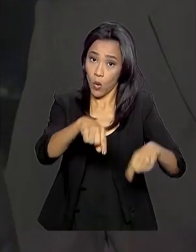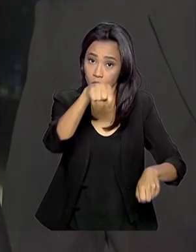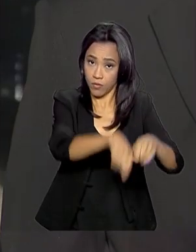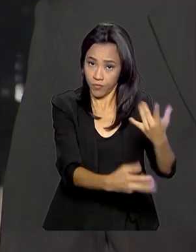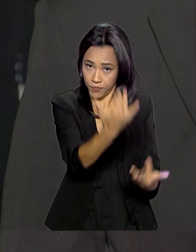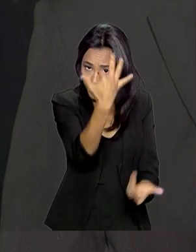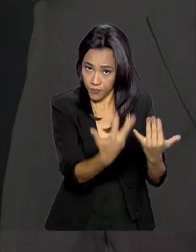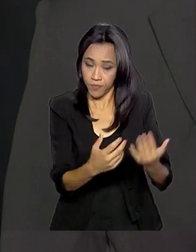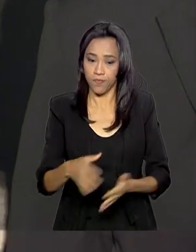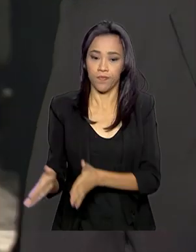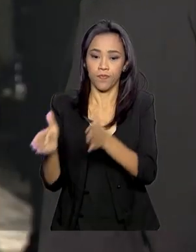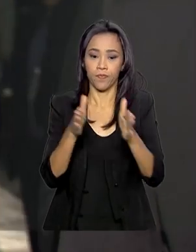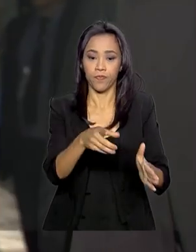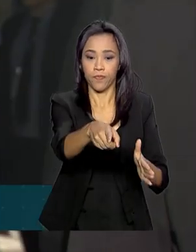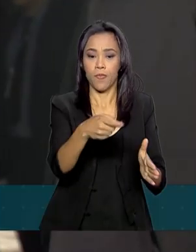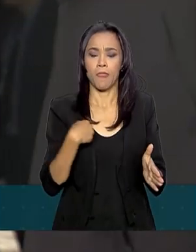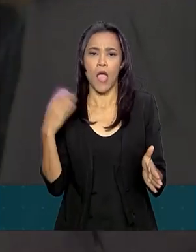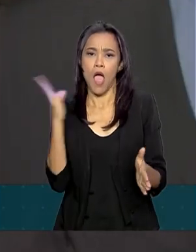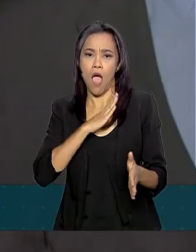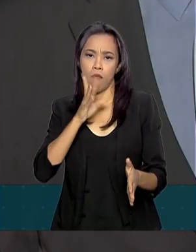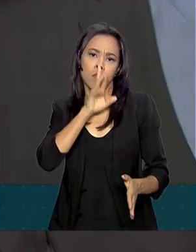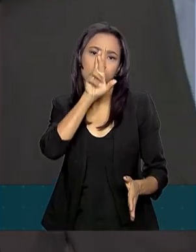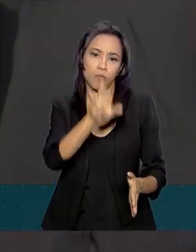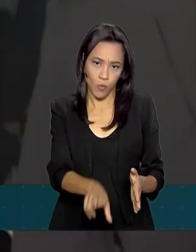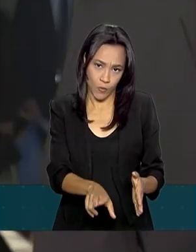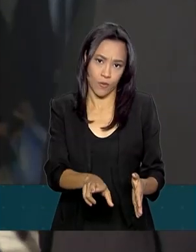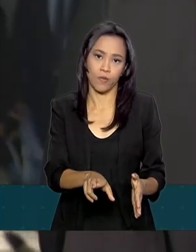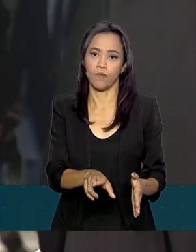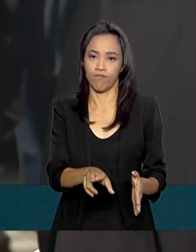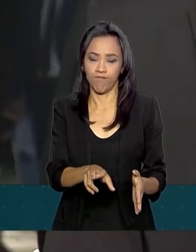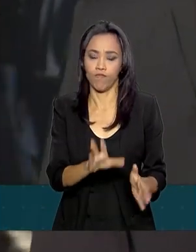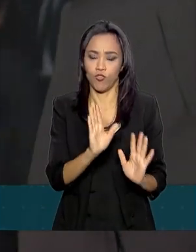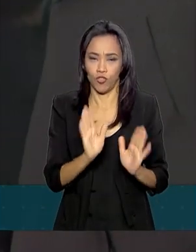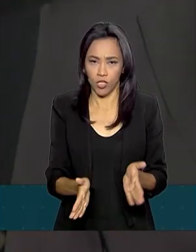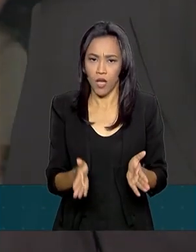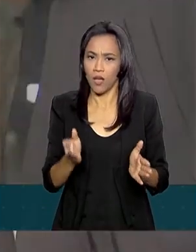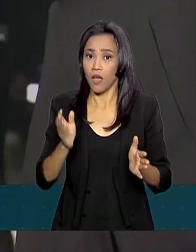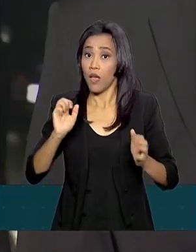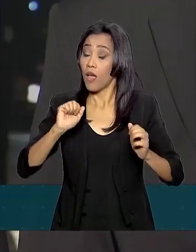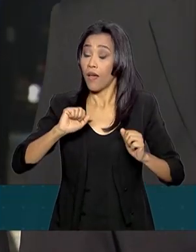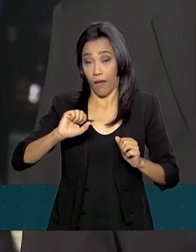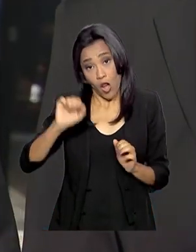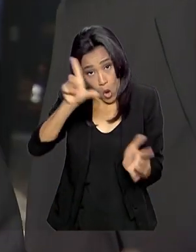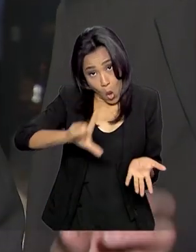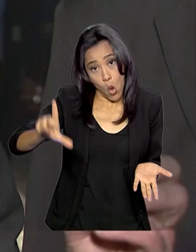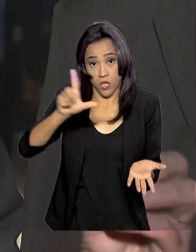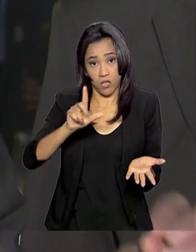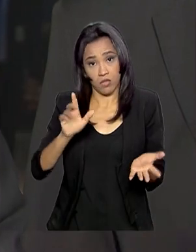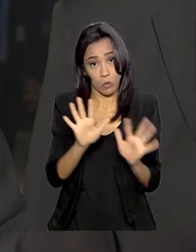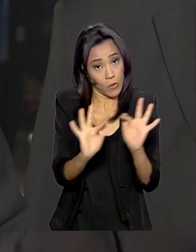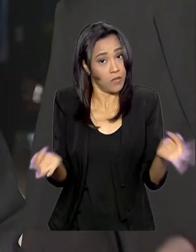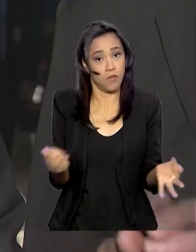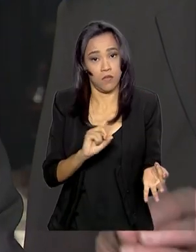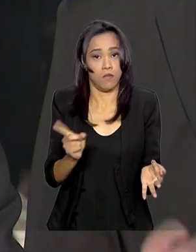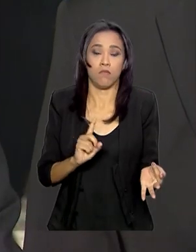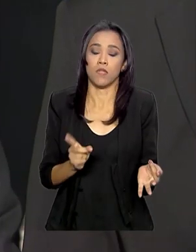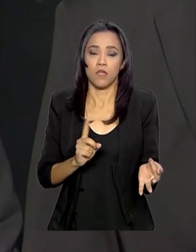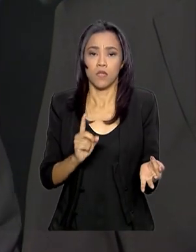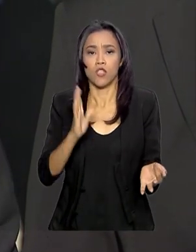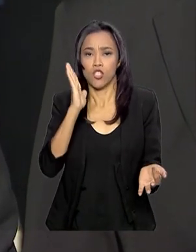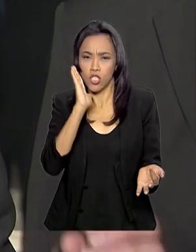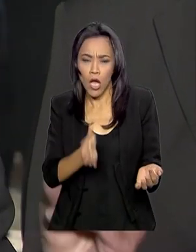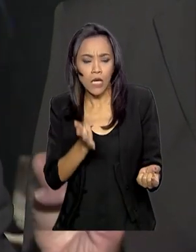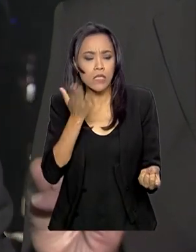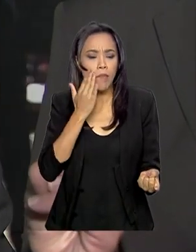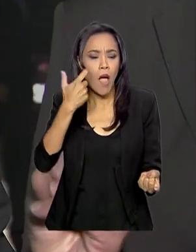Demos uma resposta rápida. E a situação, é lógico que a situação não é simples. Fora isso, estão sendo localizados os focos de